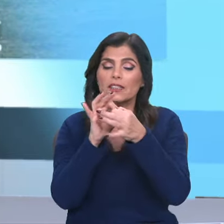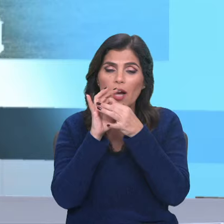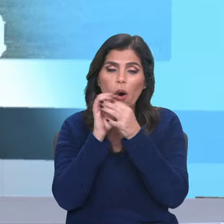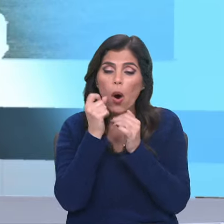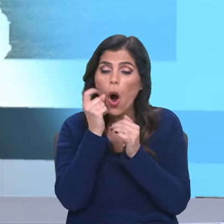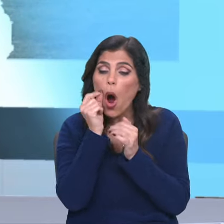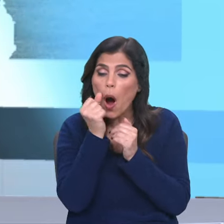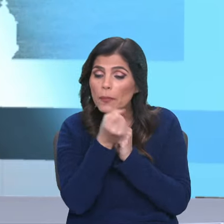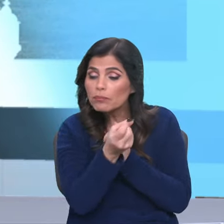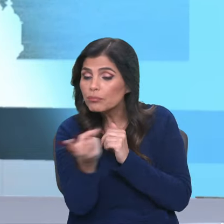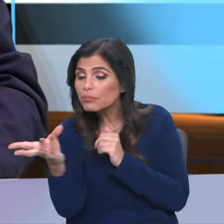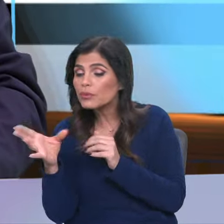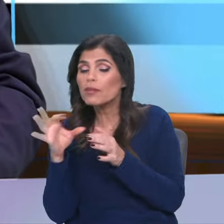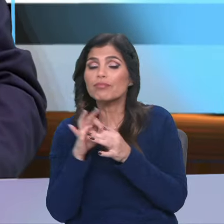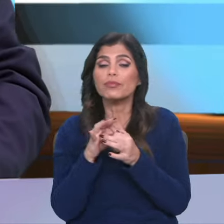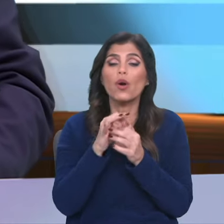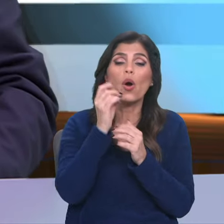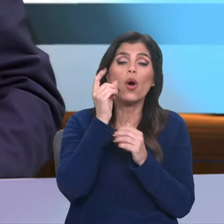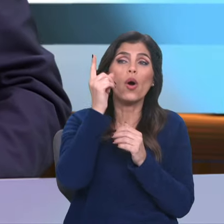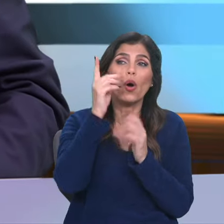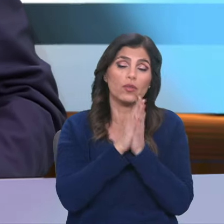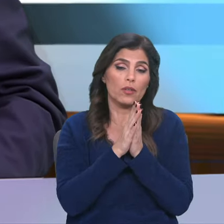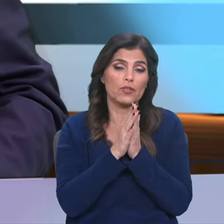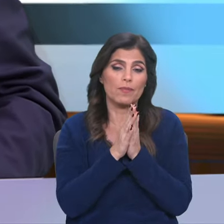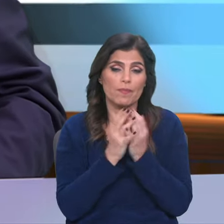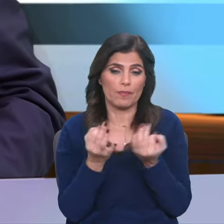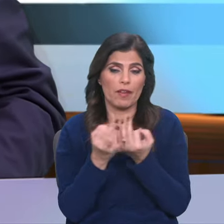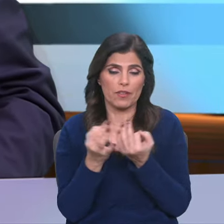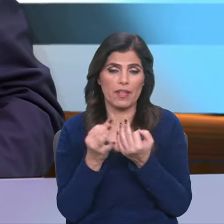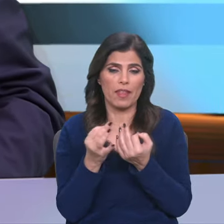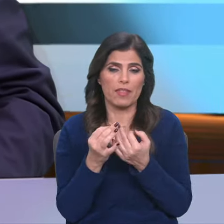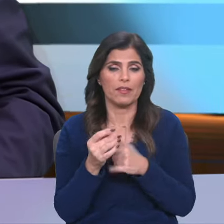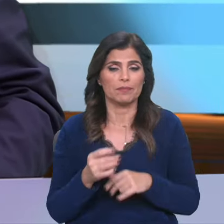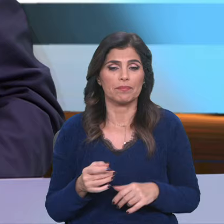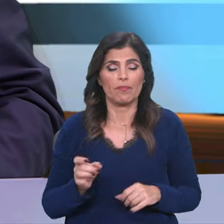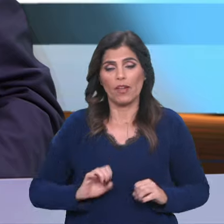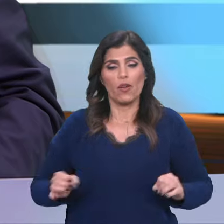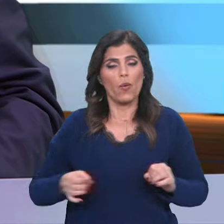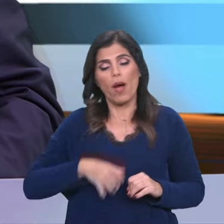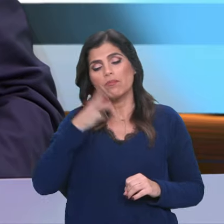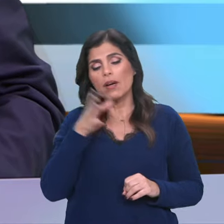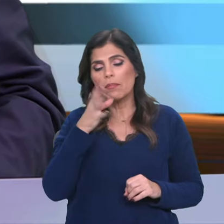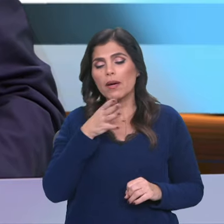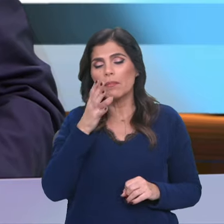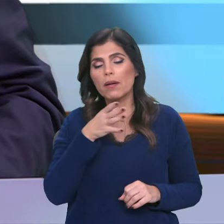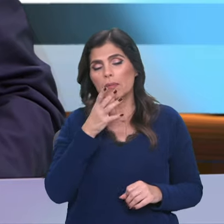também. É verdade, não é um ditado de Deus para a humanidade, mas é, realmente,